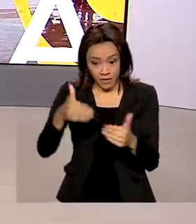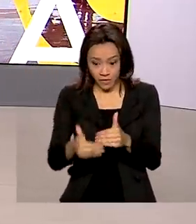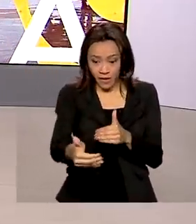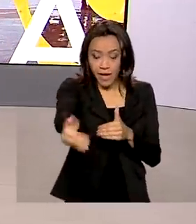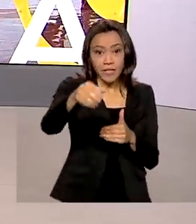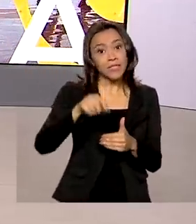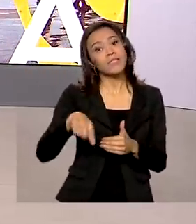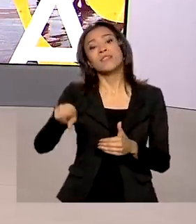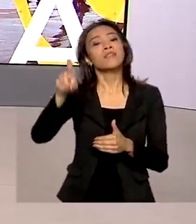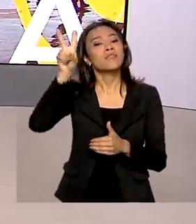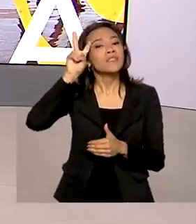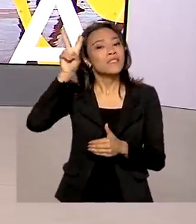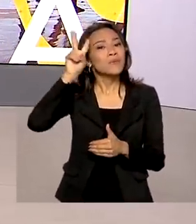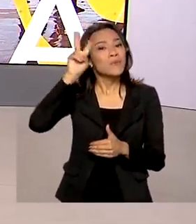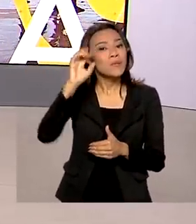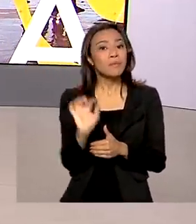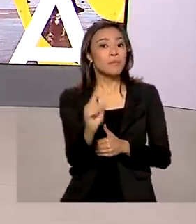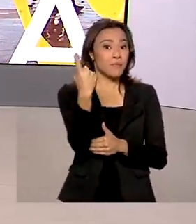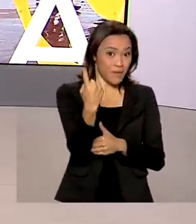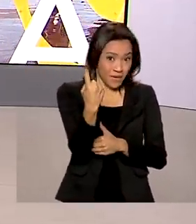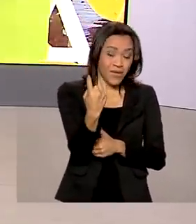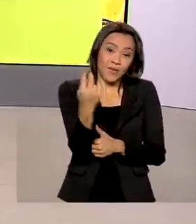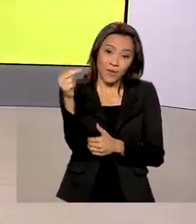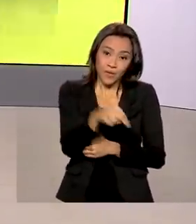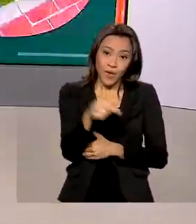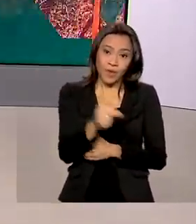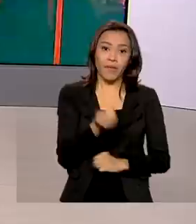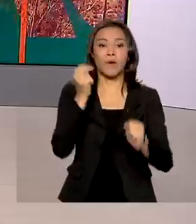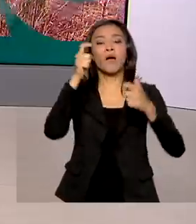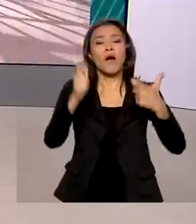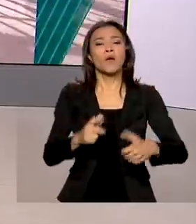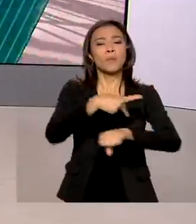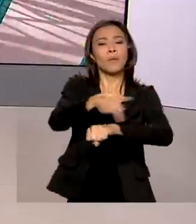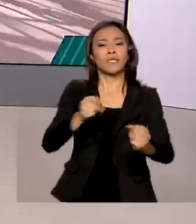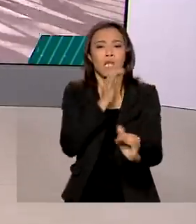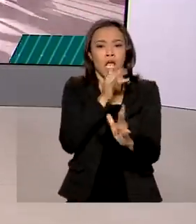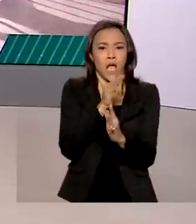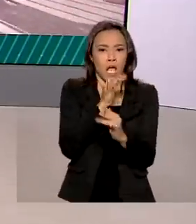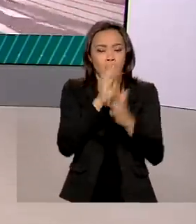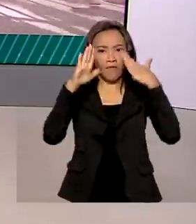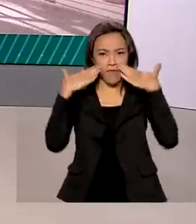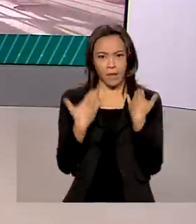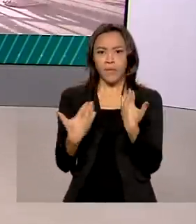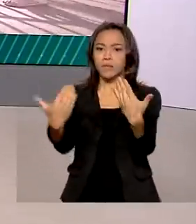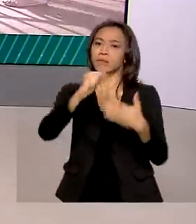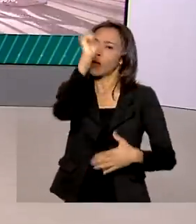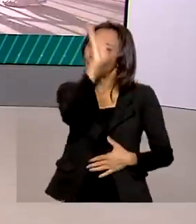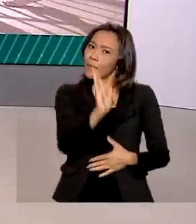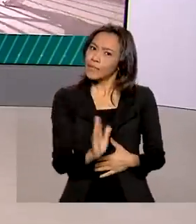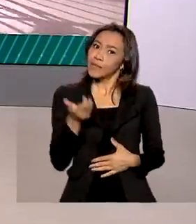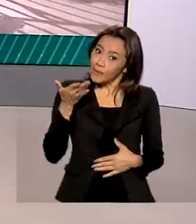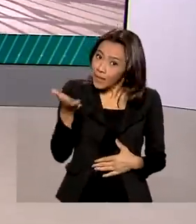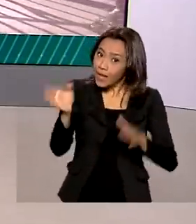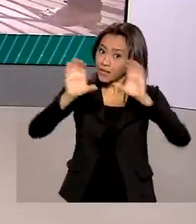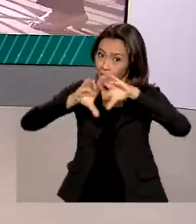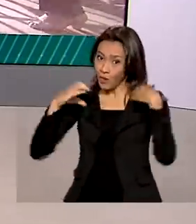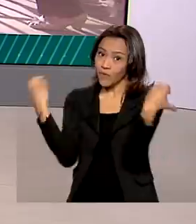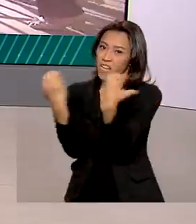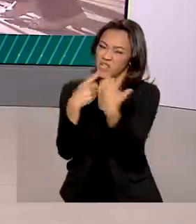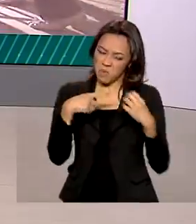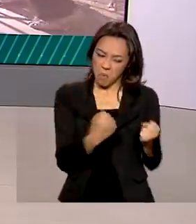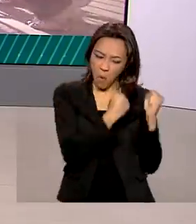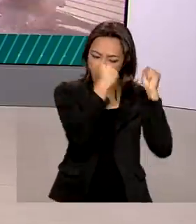novembro, em Glasgow, na Escócia. Joaquim Leite disse que vai apresentar o Brasil Real na conferência, uma potência do